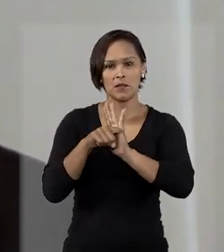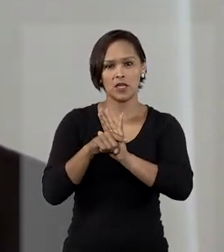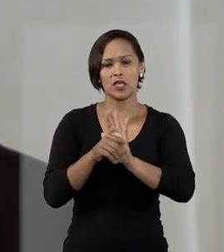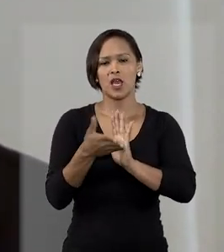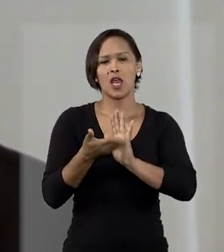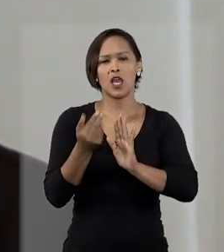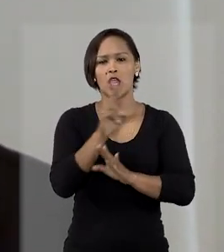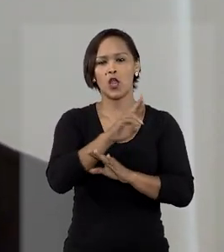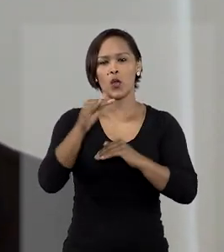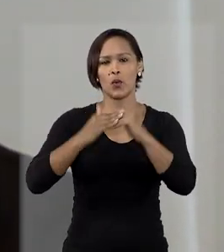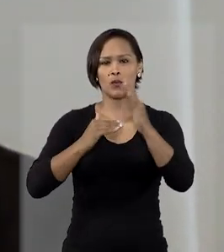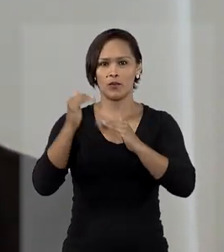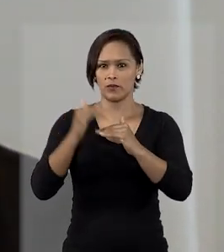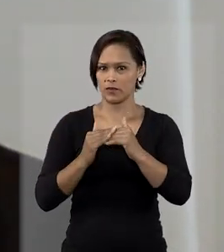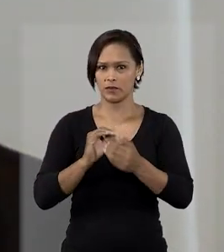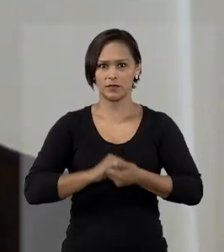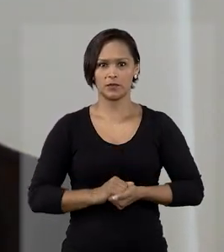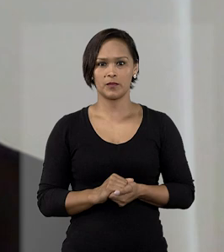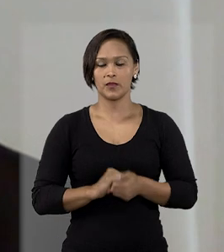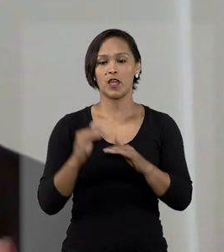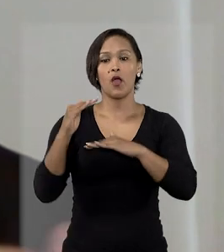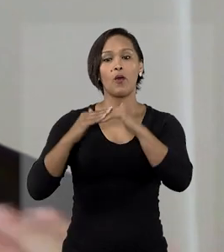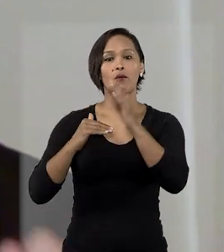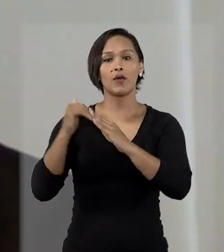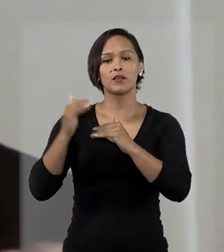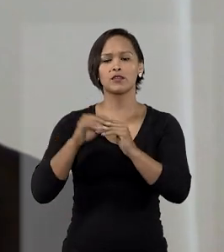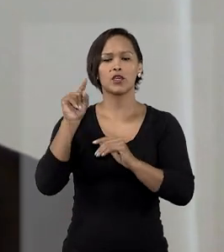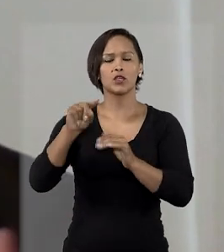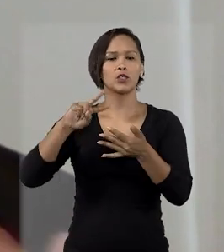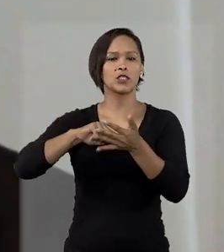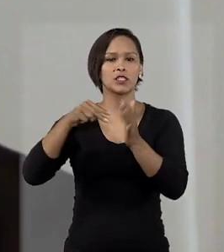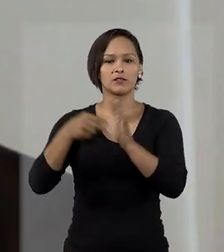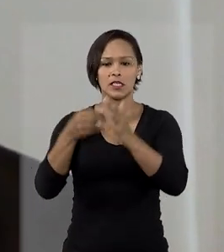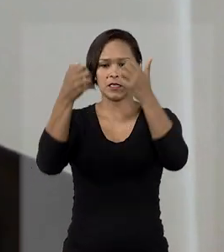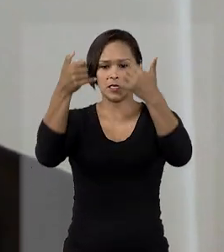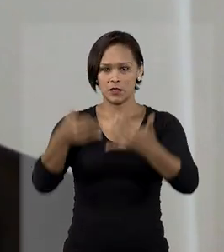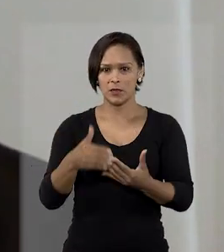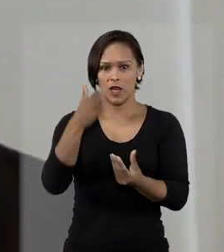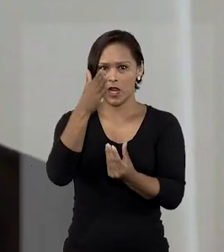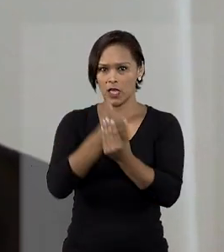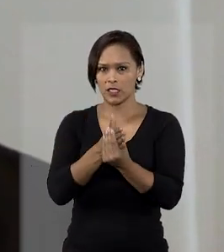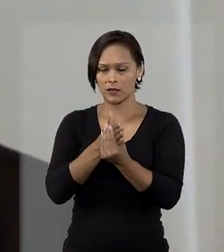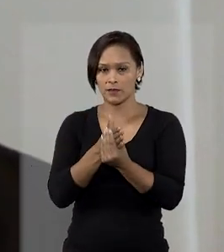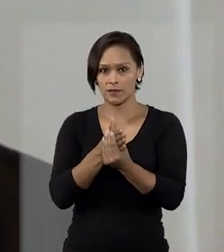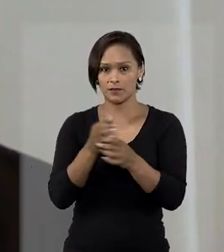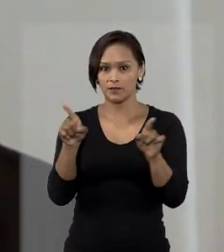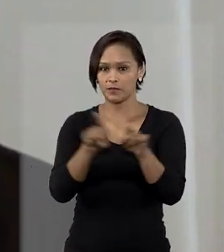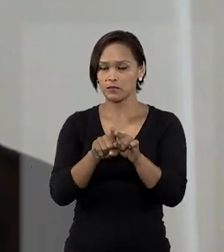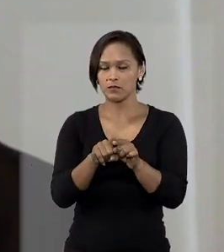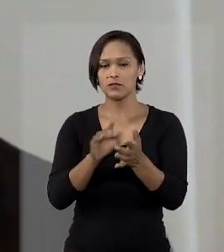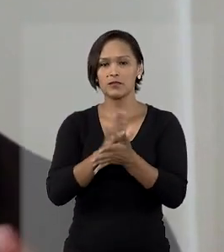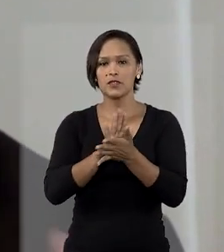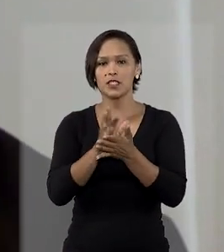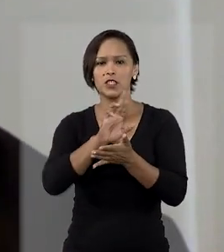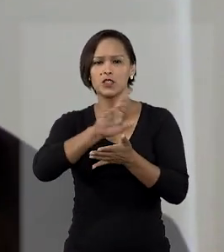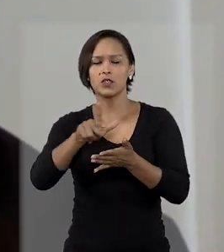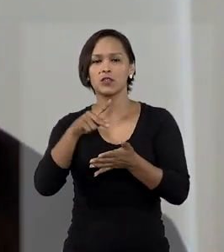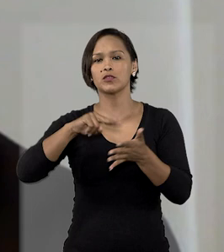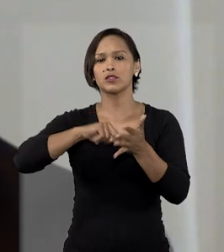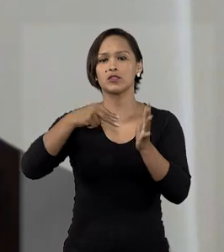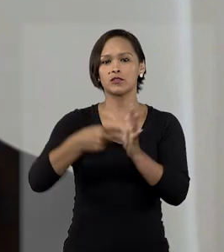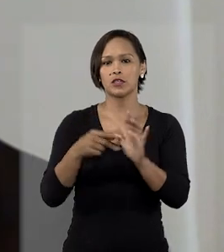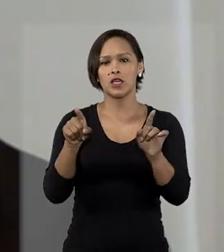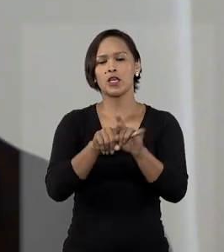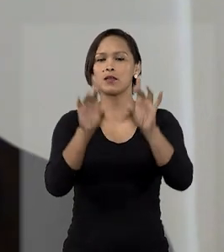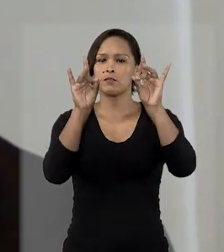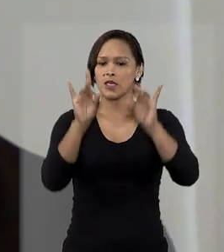qualificadoras. Qualificadoras, quando mencionamos isso no jargão do livro, nada mais são do que parâmetros mínimos